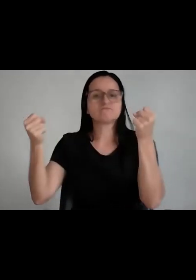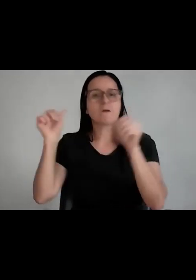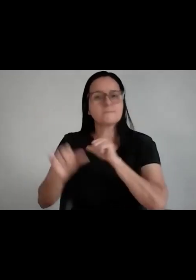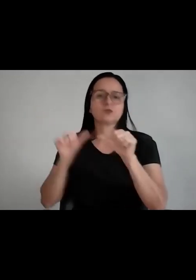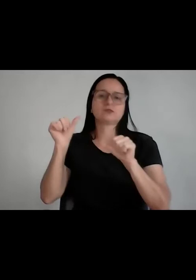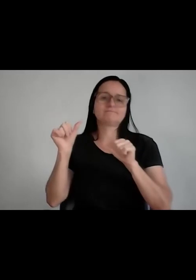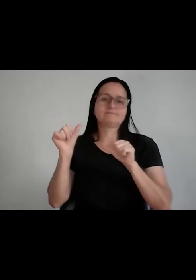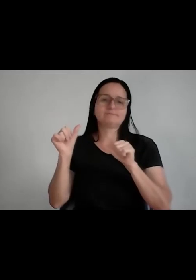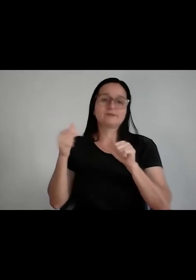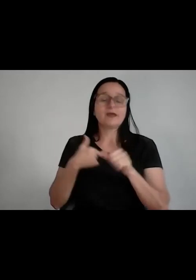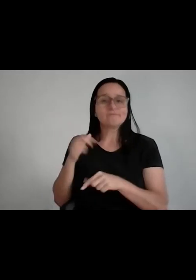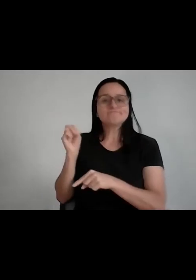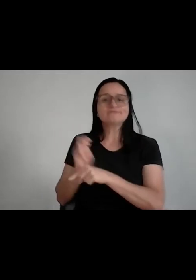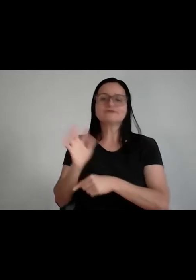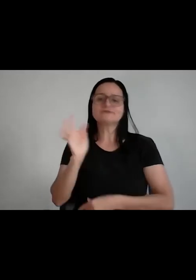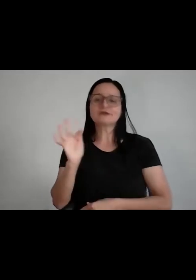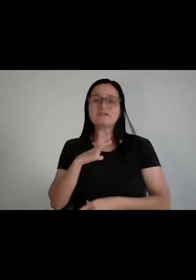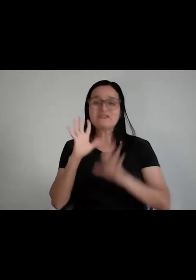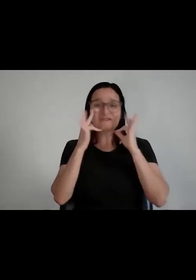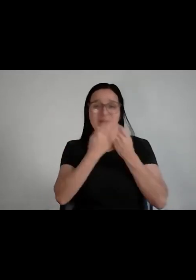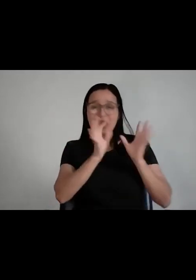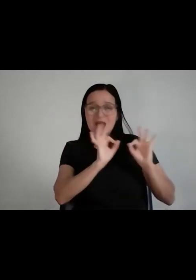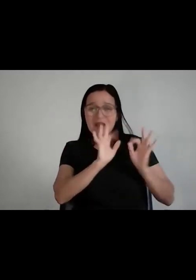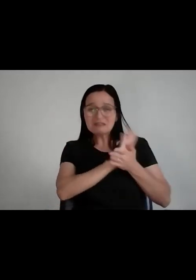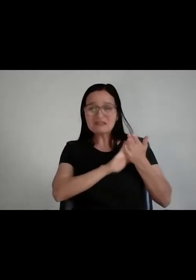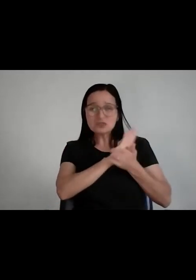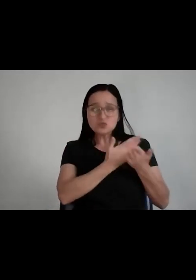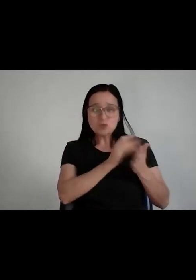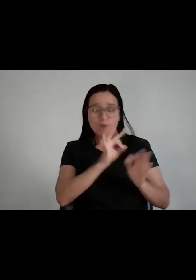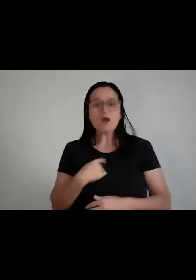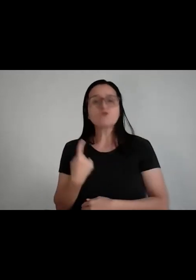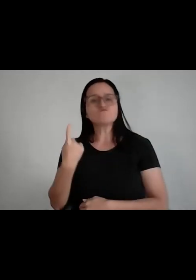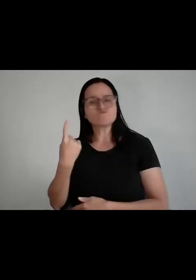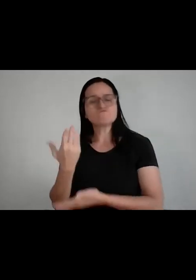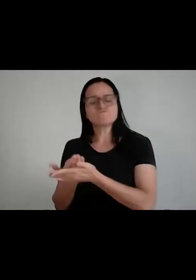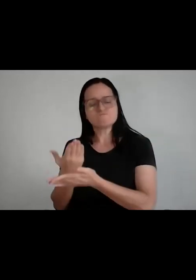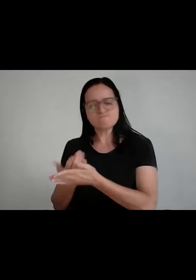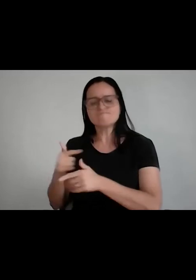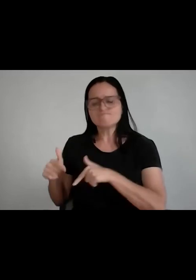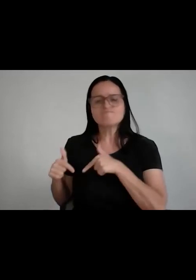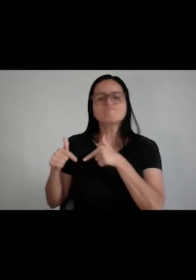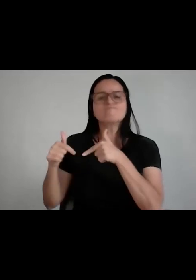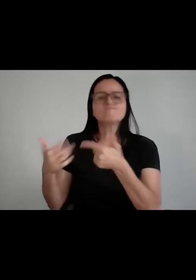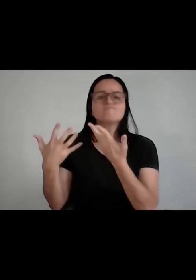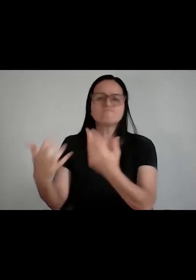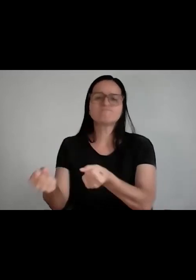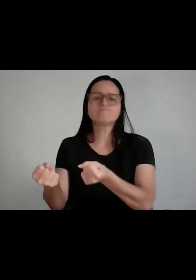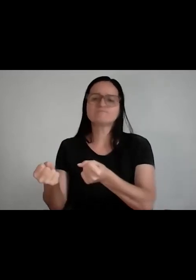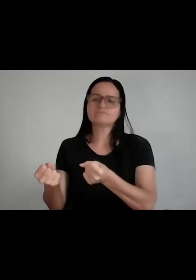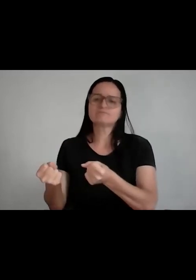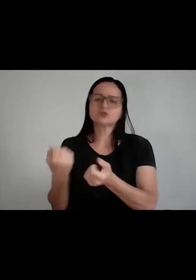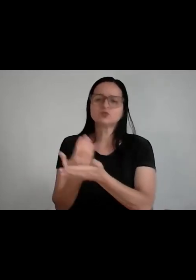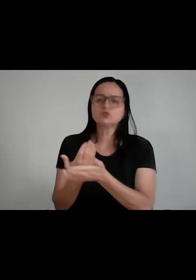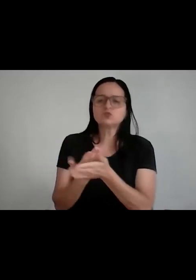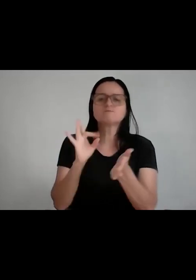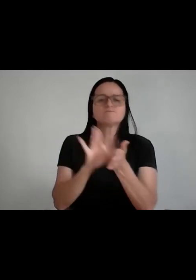chance que ninguém teve na minha família, então eu vou lá e vou mandar ver e vou cumprir com essa missão. Eu acolho essa missão, né? De ser